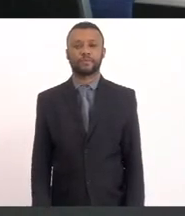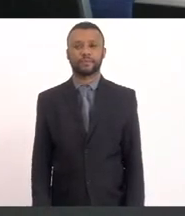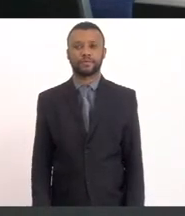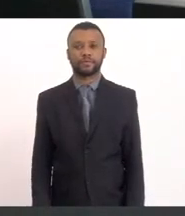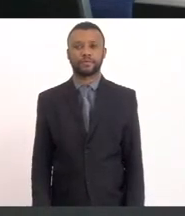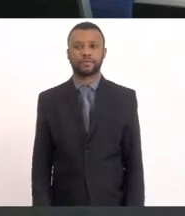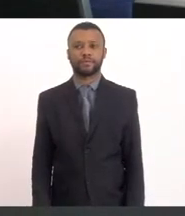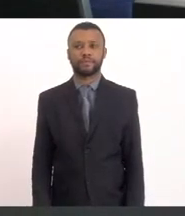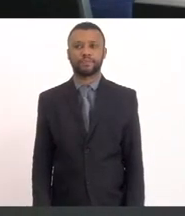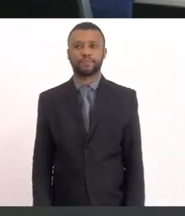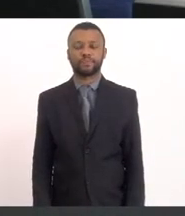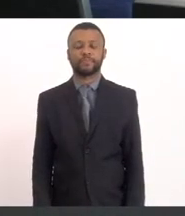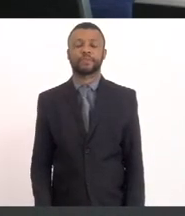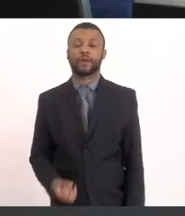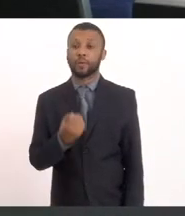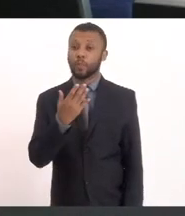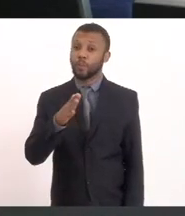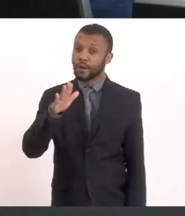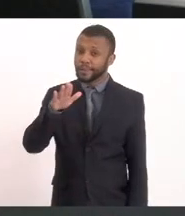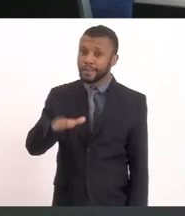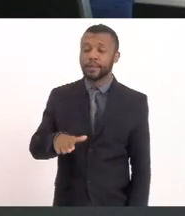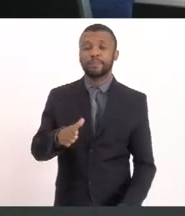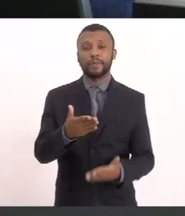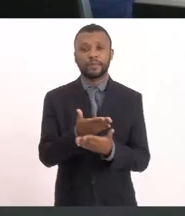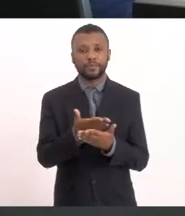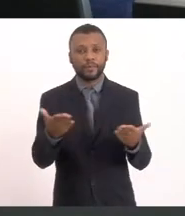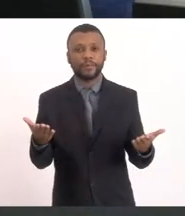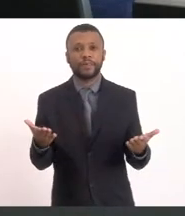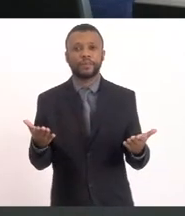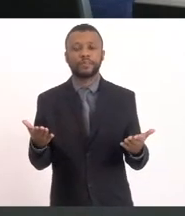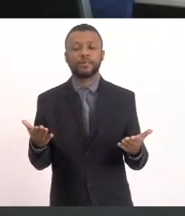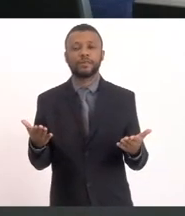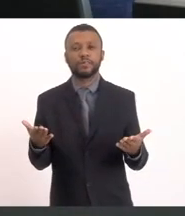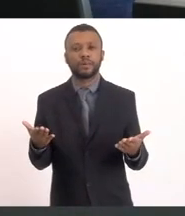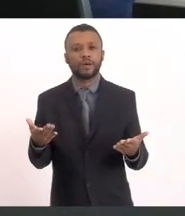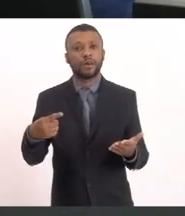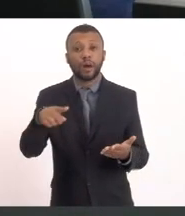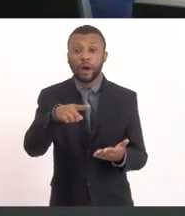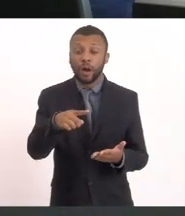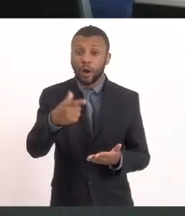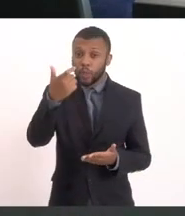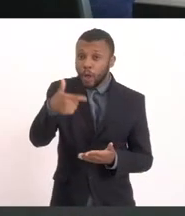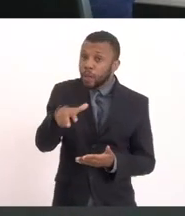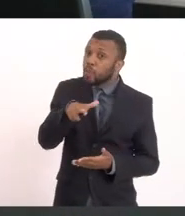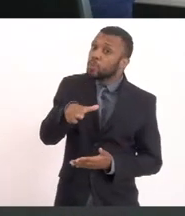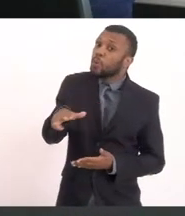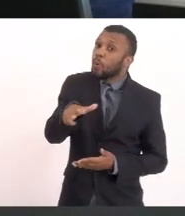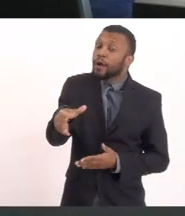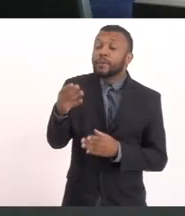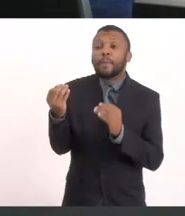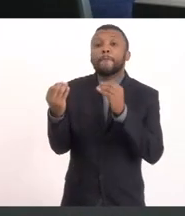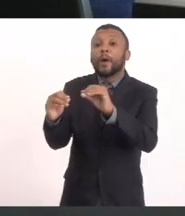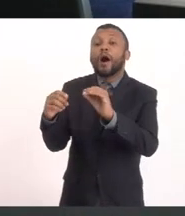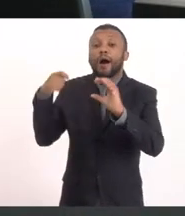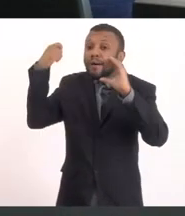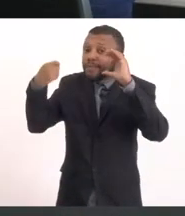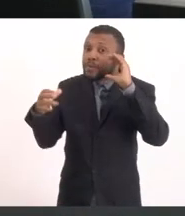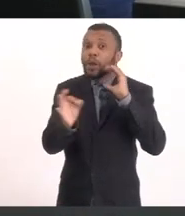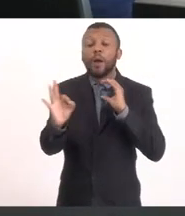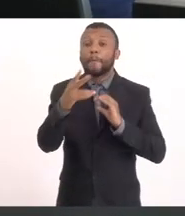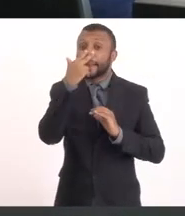Pessoal Boa tarde Bom dia Aqui é da TV Alerja Não somos nós Que estamos colocando Esses vídeos Estão